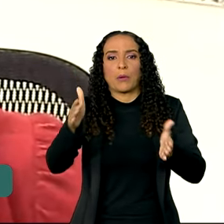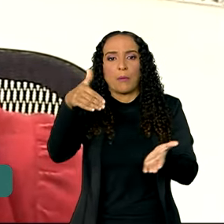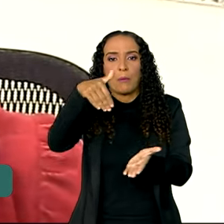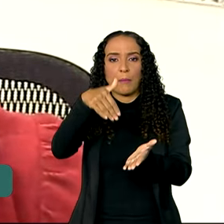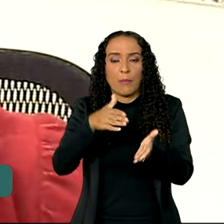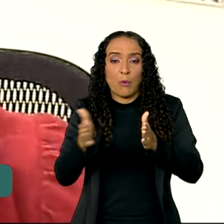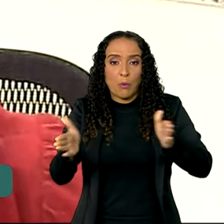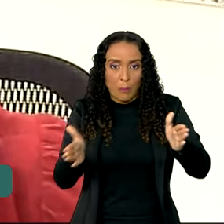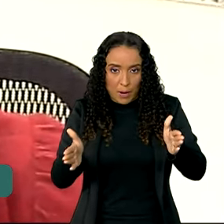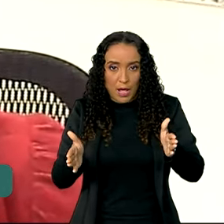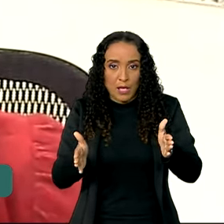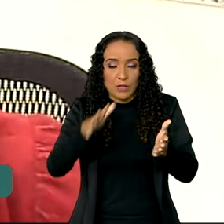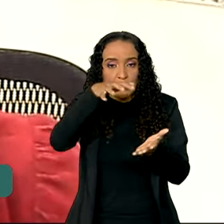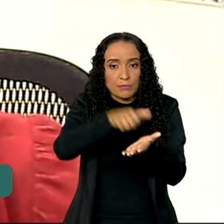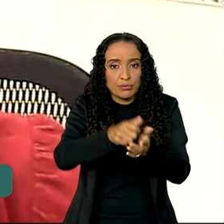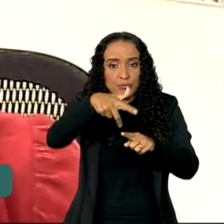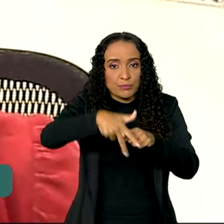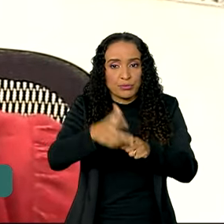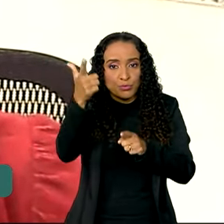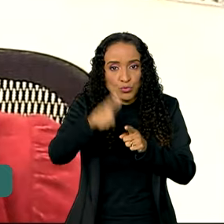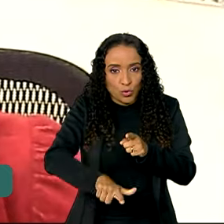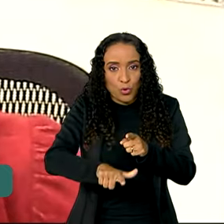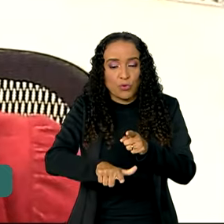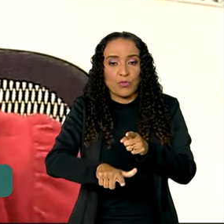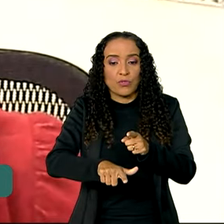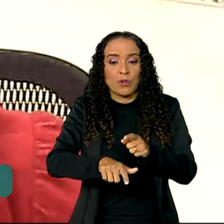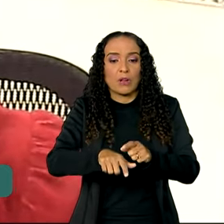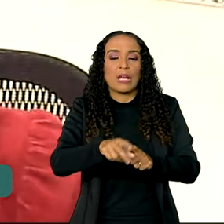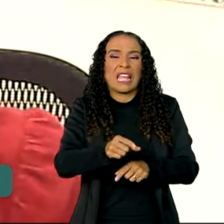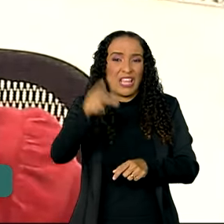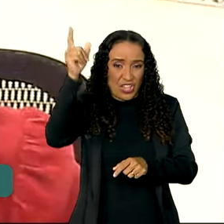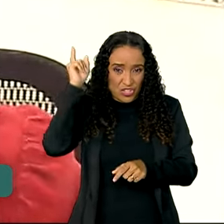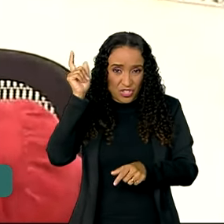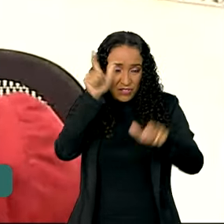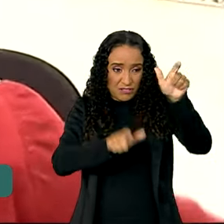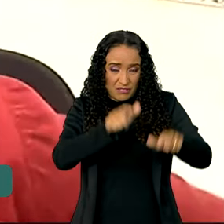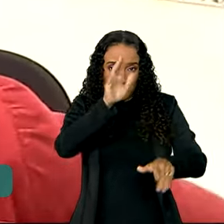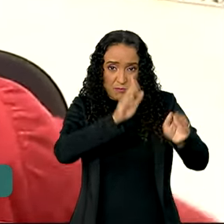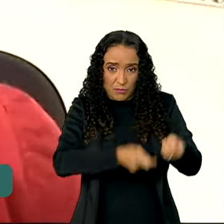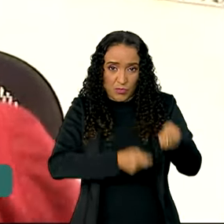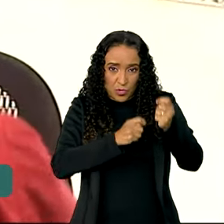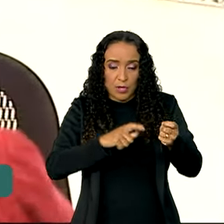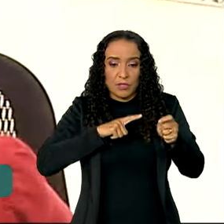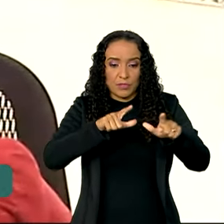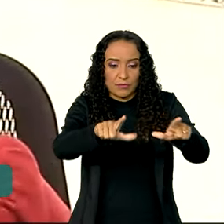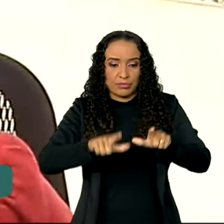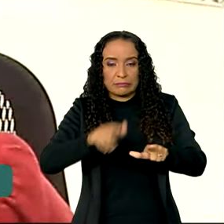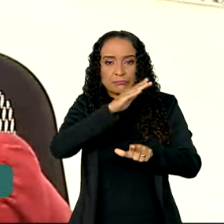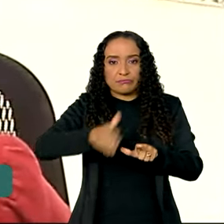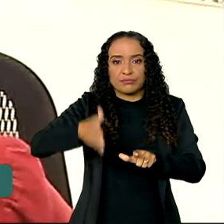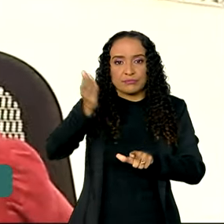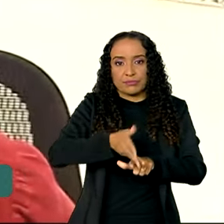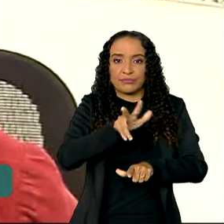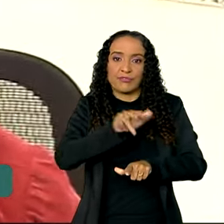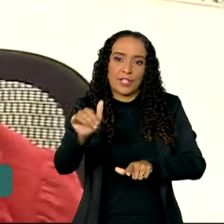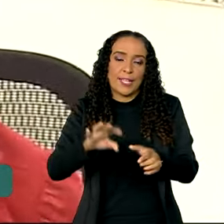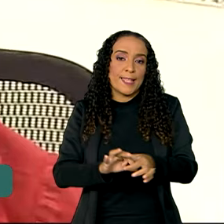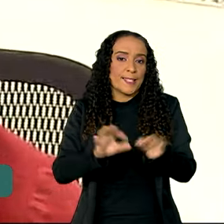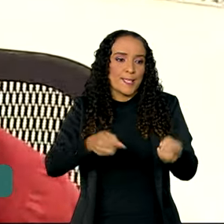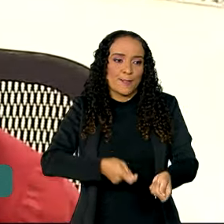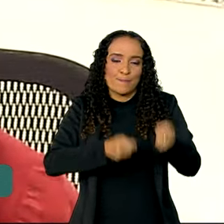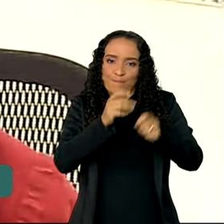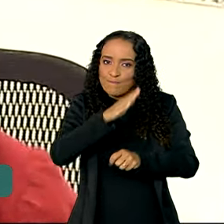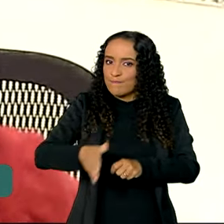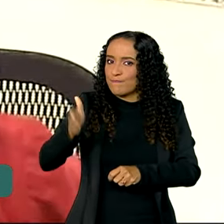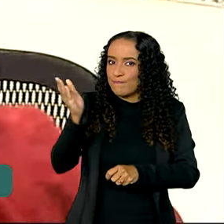realização do recadastramento, que são esses pescadores antigos, eles terão a sua carteira cancelada, a sua licença de pesca